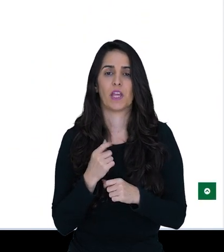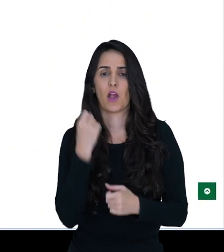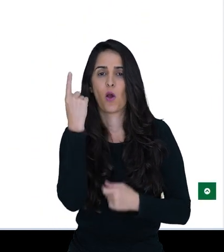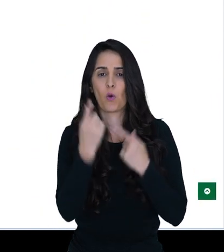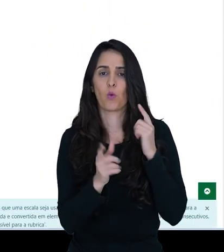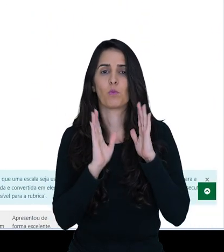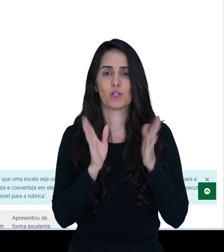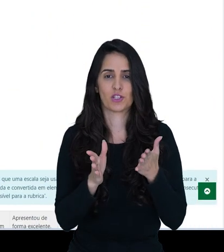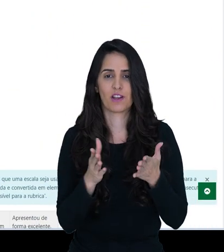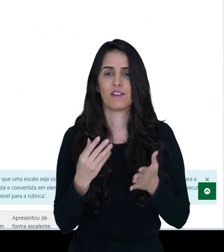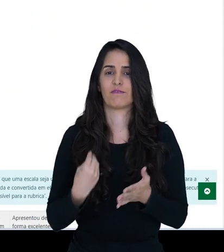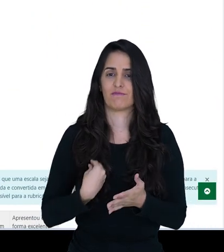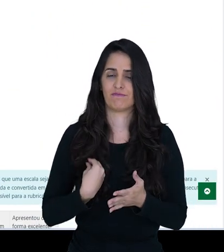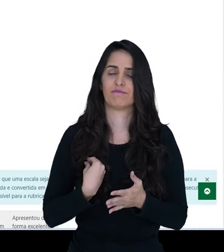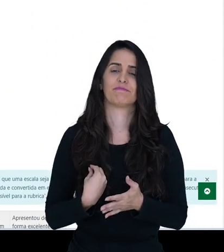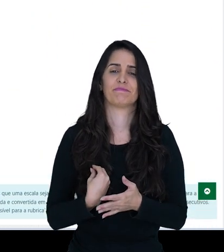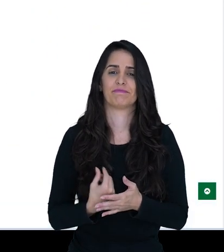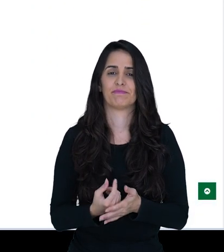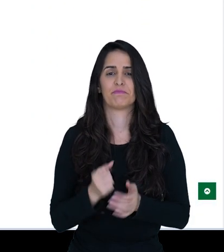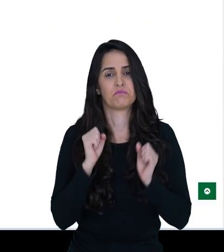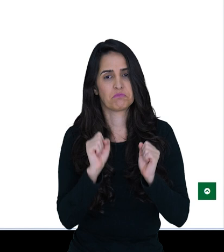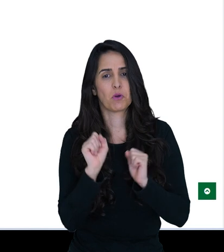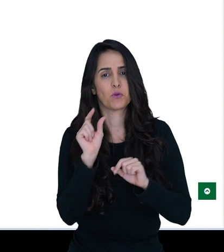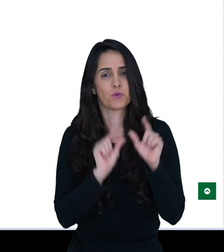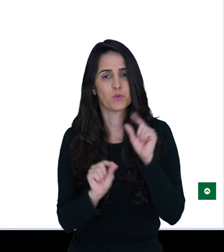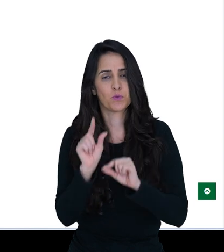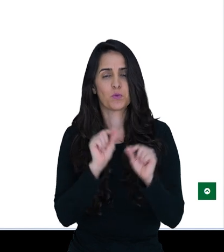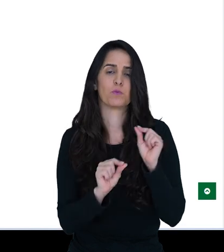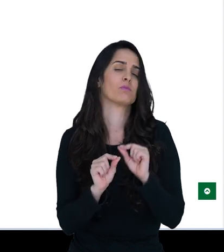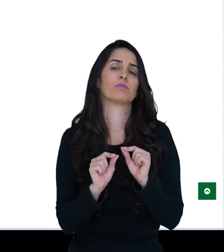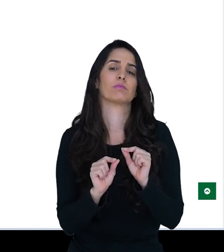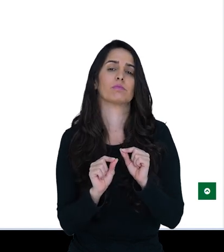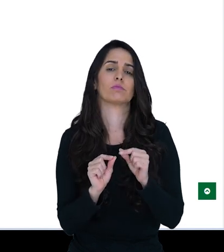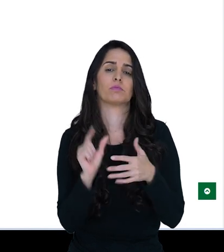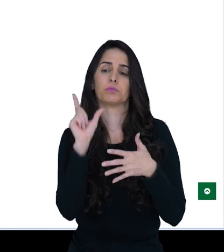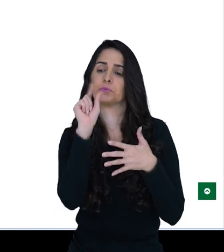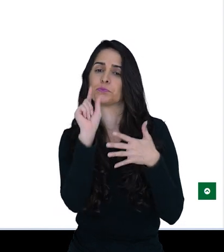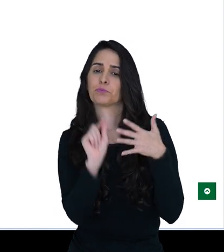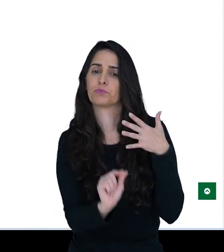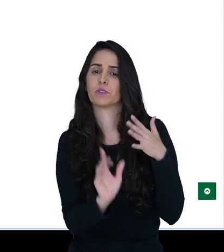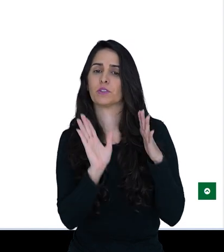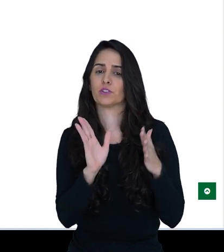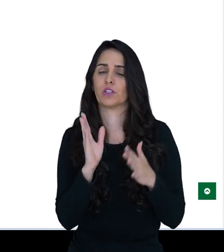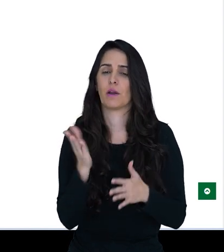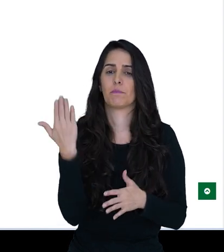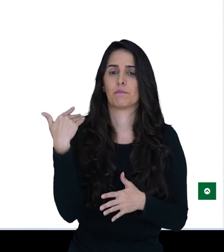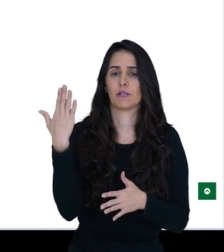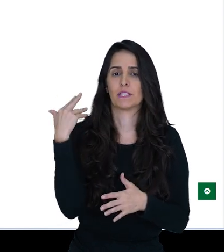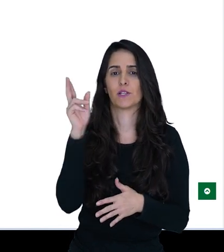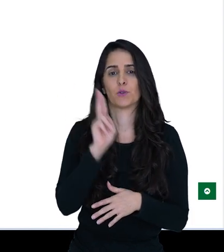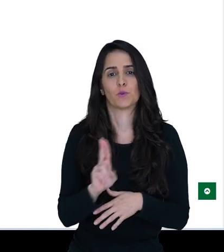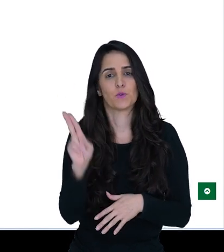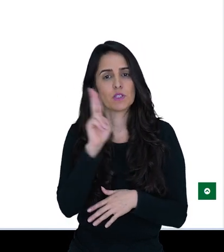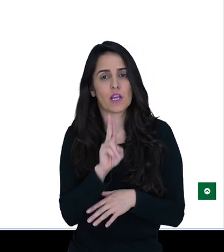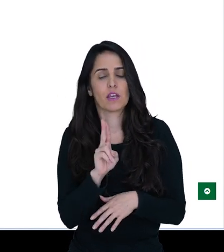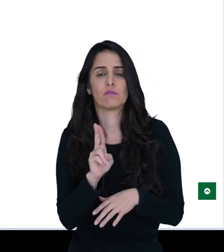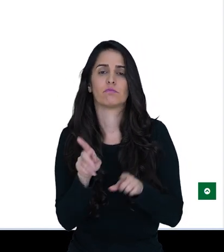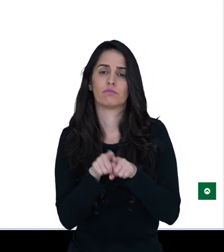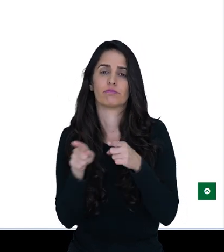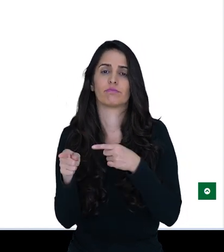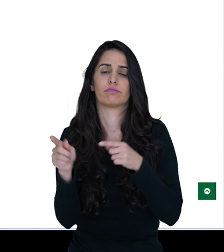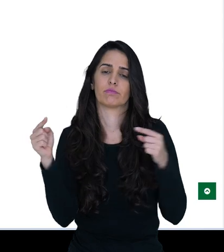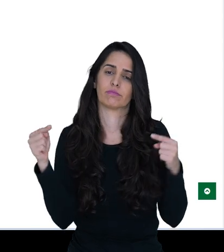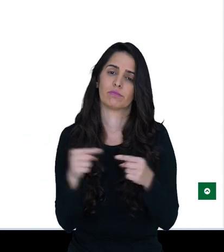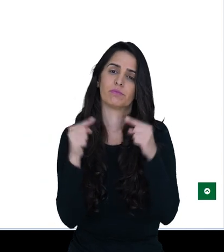algumas rubricas que eu posso utilizar, entre aquelas que eu já tenha utilizado